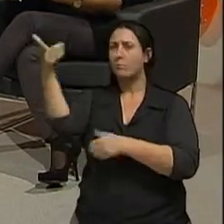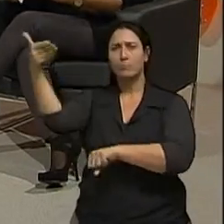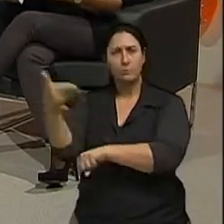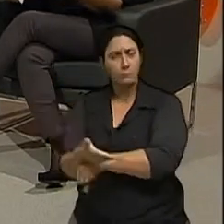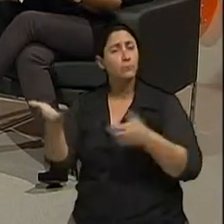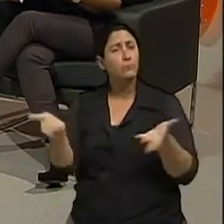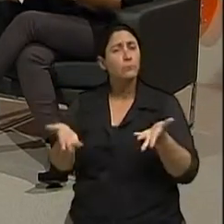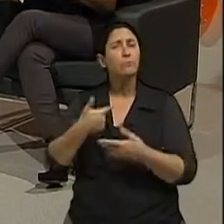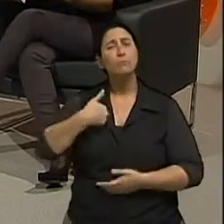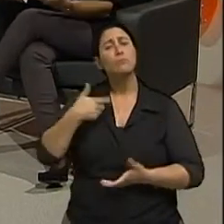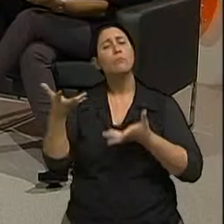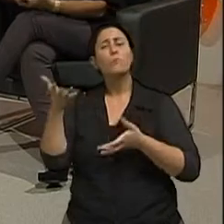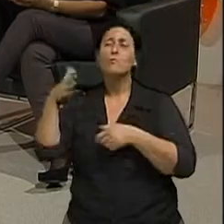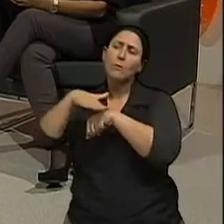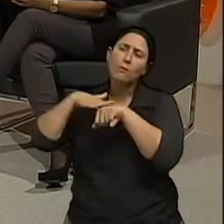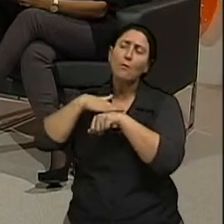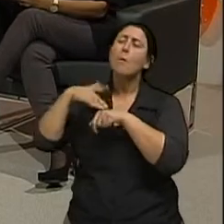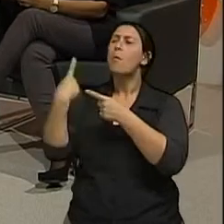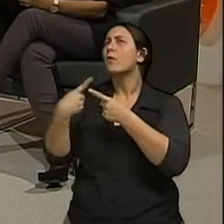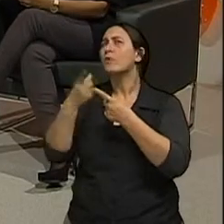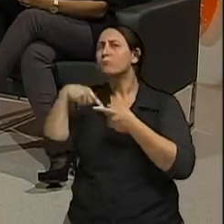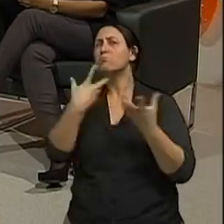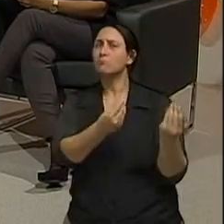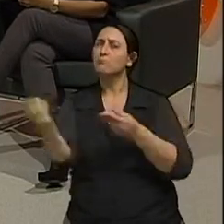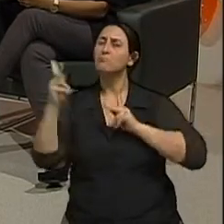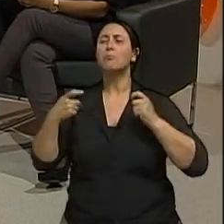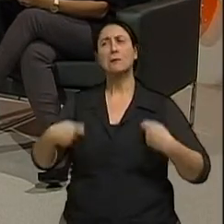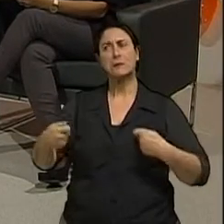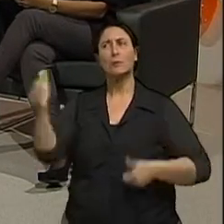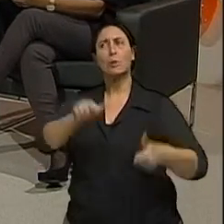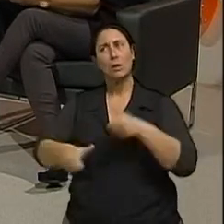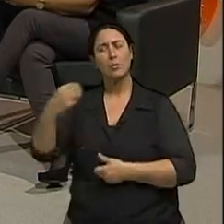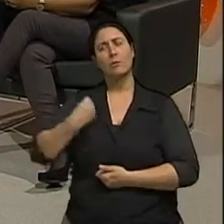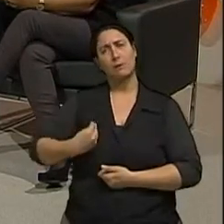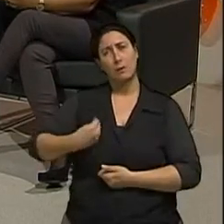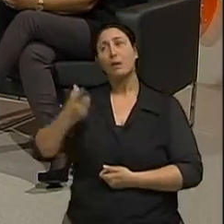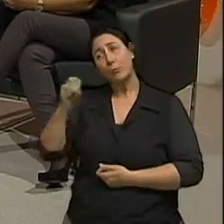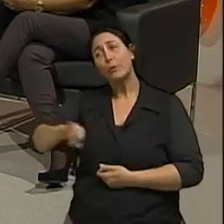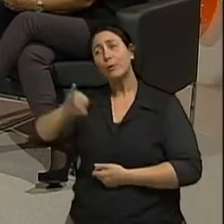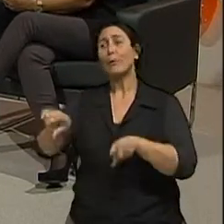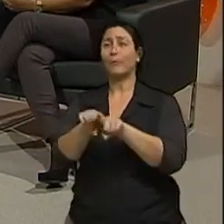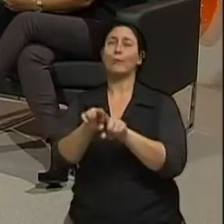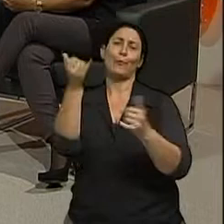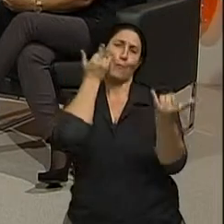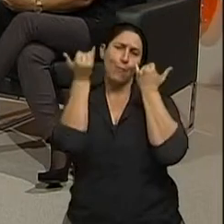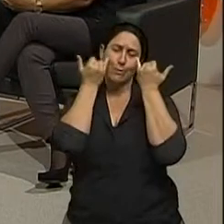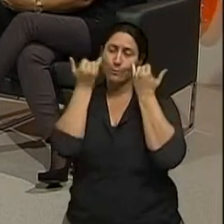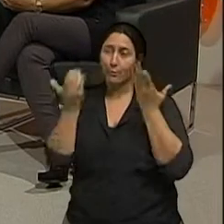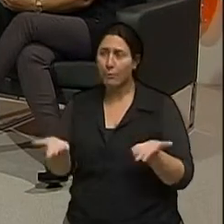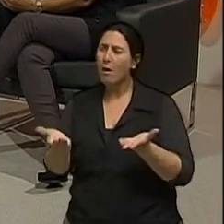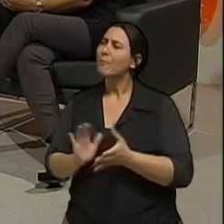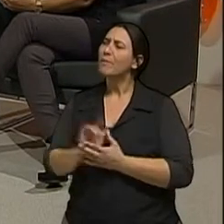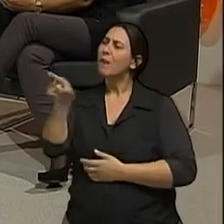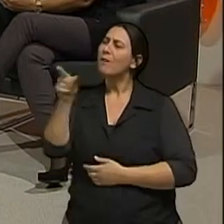para as pessoas terem mais qualidade de vida. E o conhecimento e informação é fundamental, né doutor? Então, afinal, o